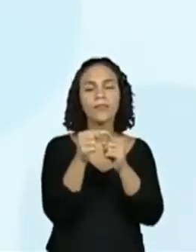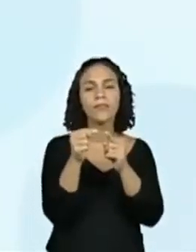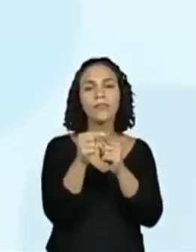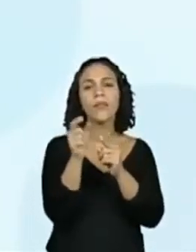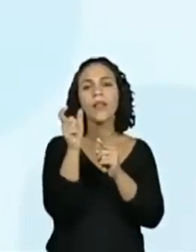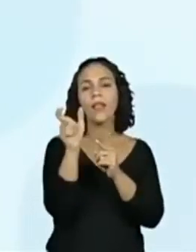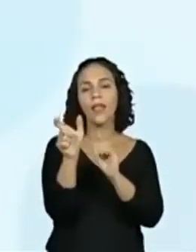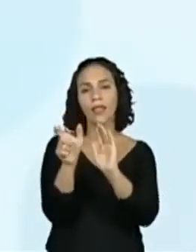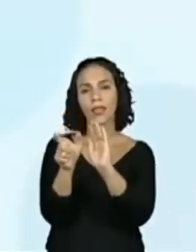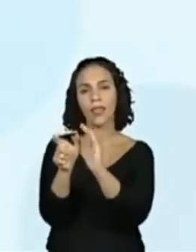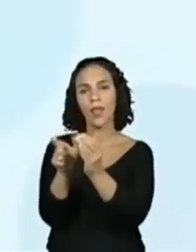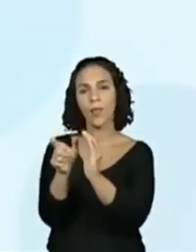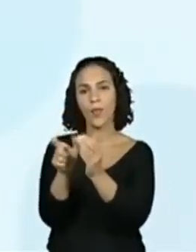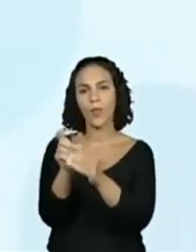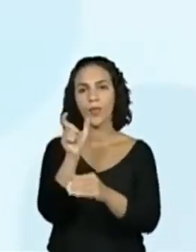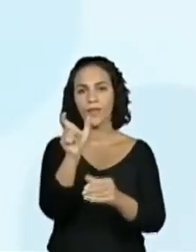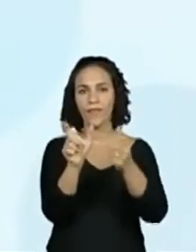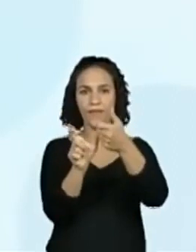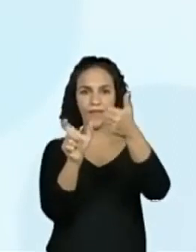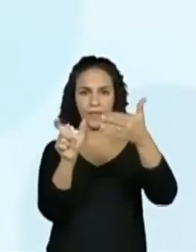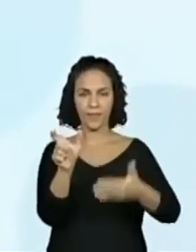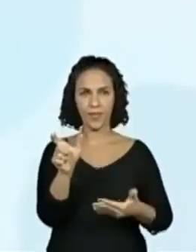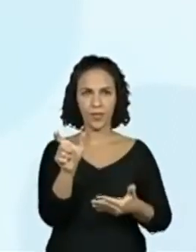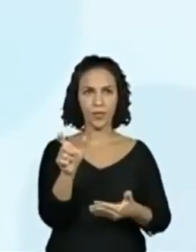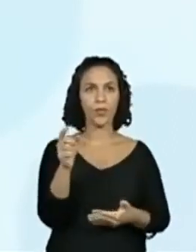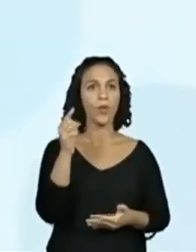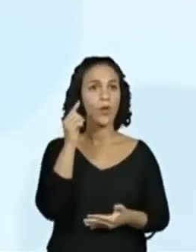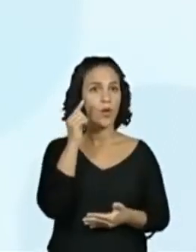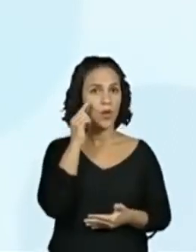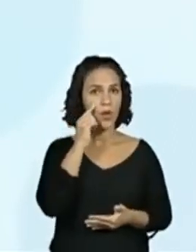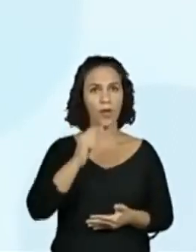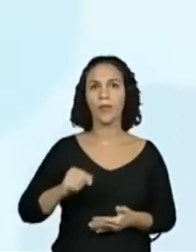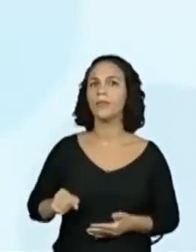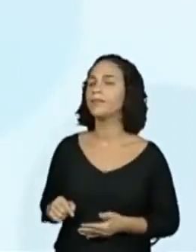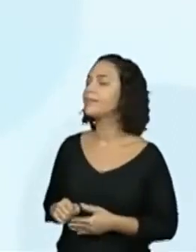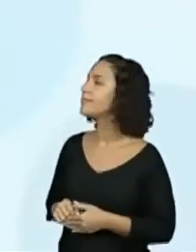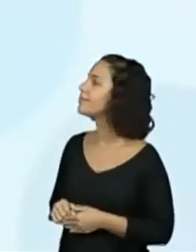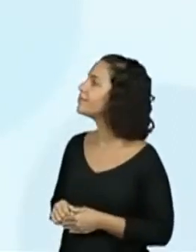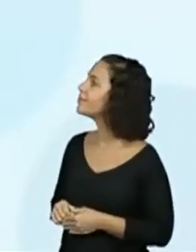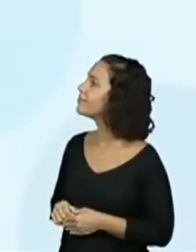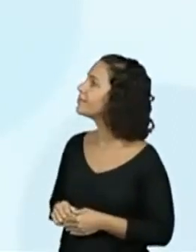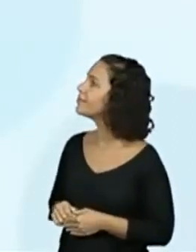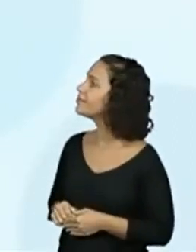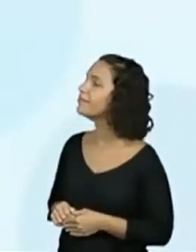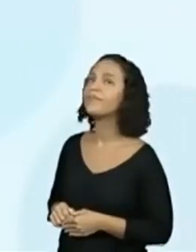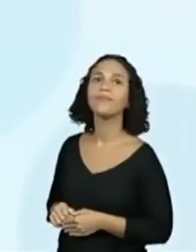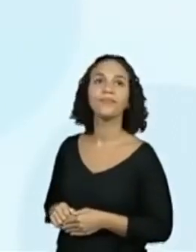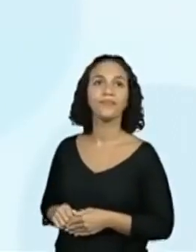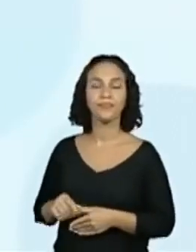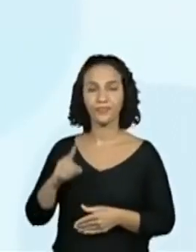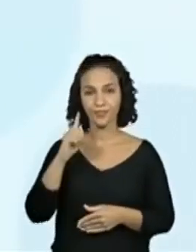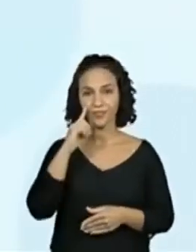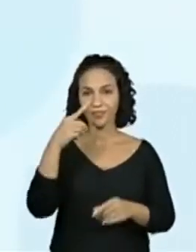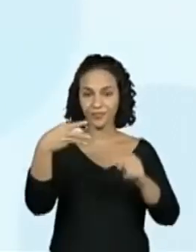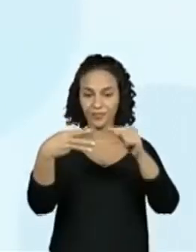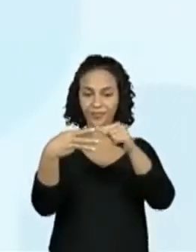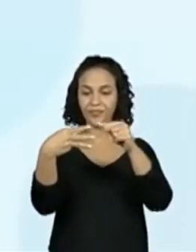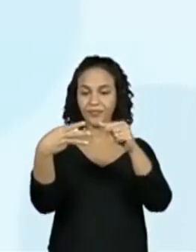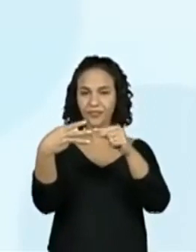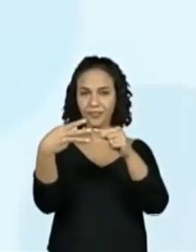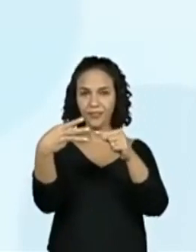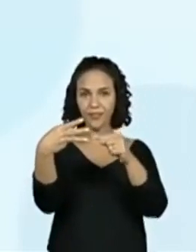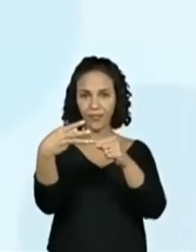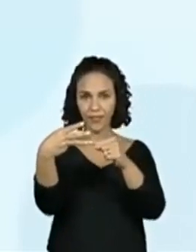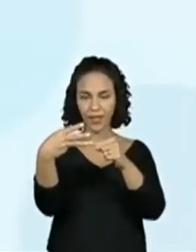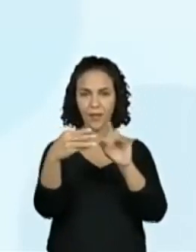Ó. Um, vamos separar assim. Dois. Três. Qual destes